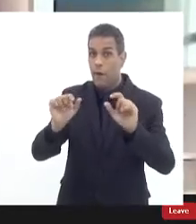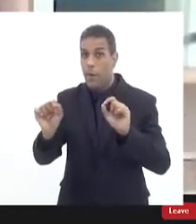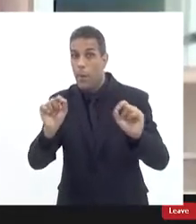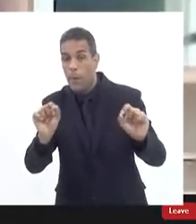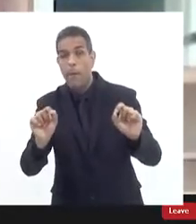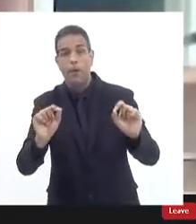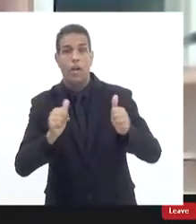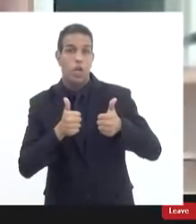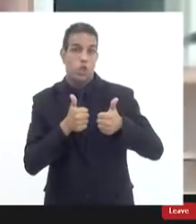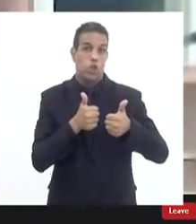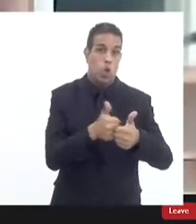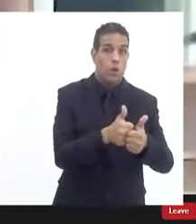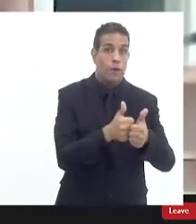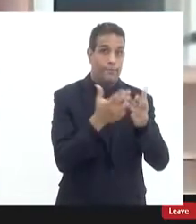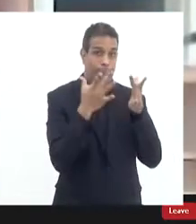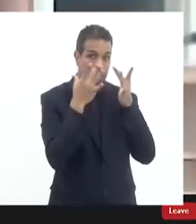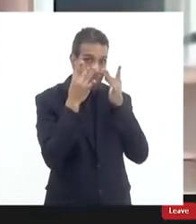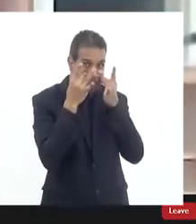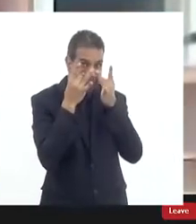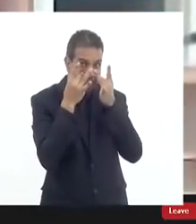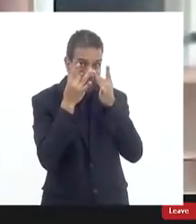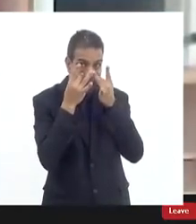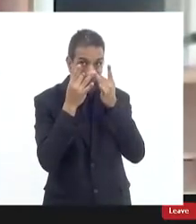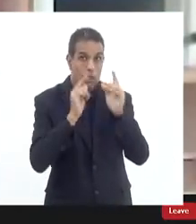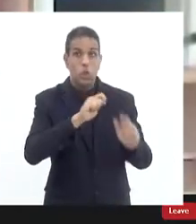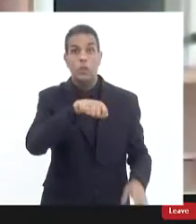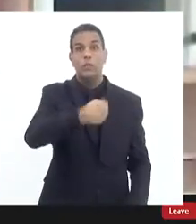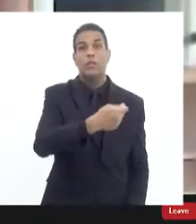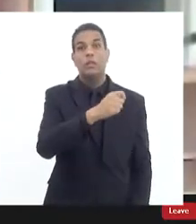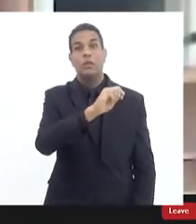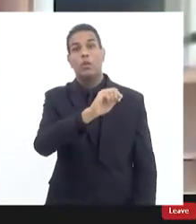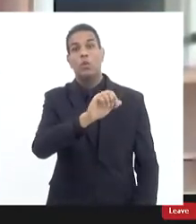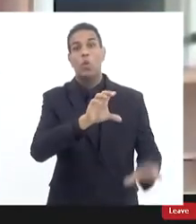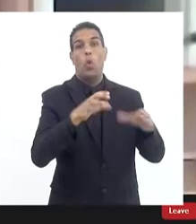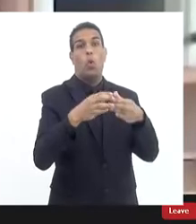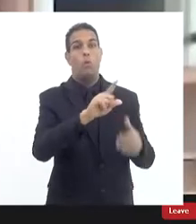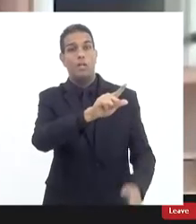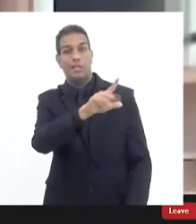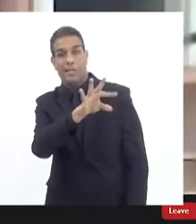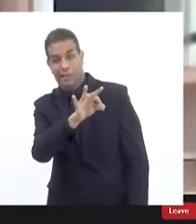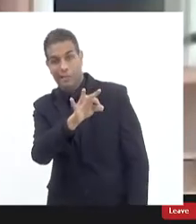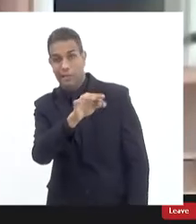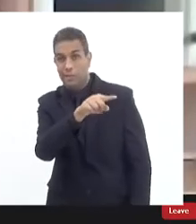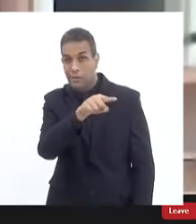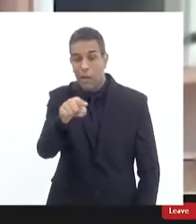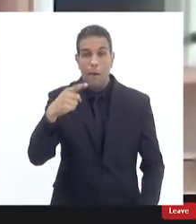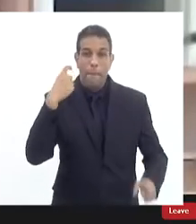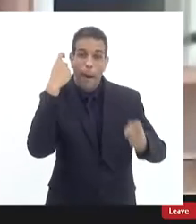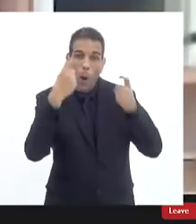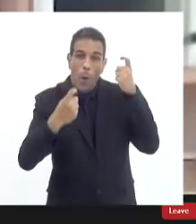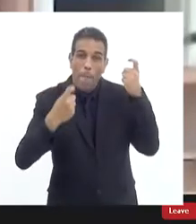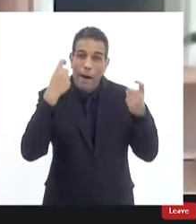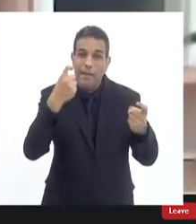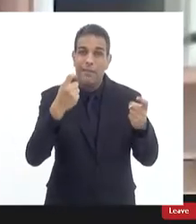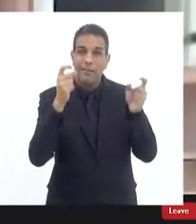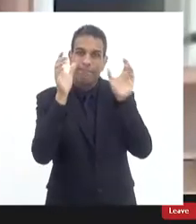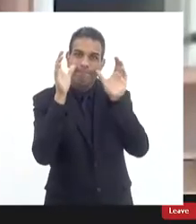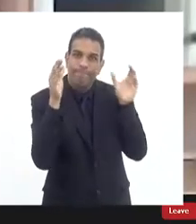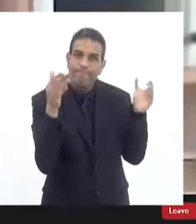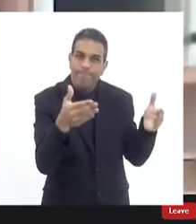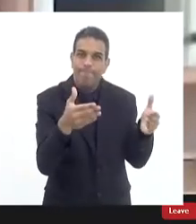o trabalho que a força tarefa vem desenvolvendo que há uma grande preocupação em